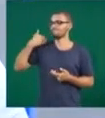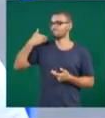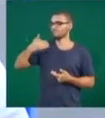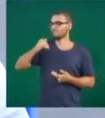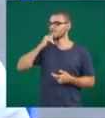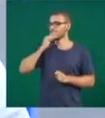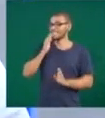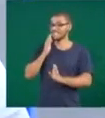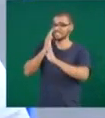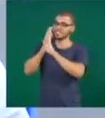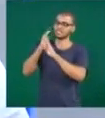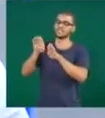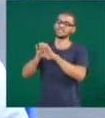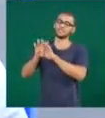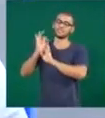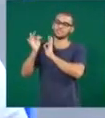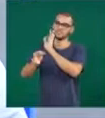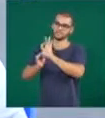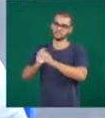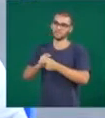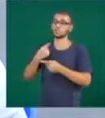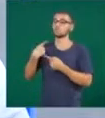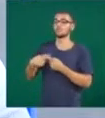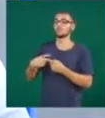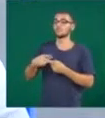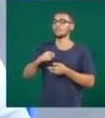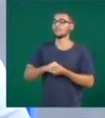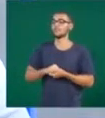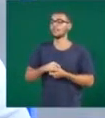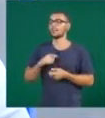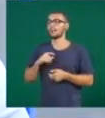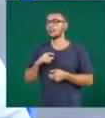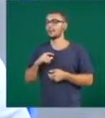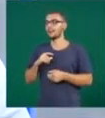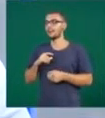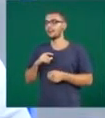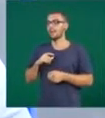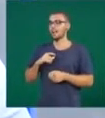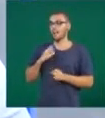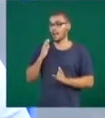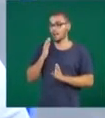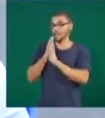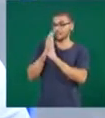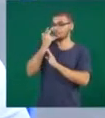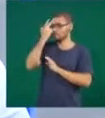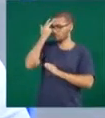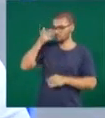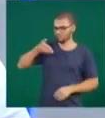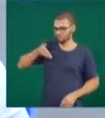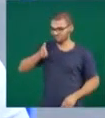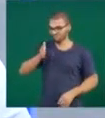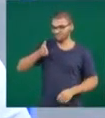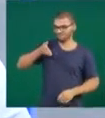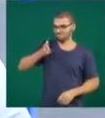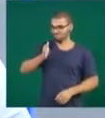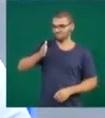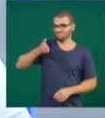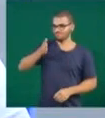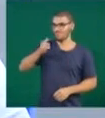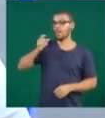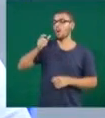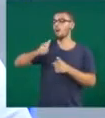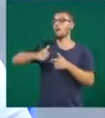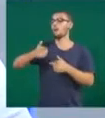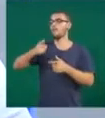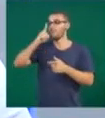tanto no diagnóstico como no tratamento. Porque ela vai ser diagnosticada somente em pacientes que procuram o nosso consultório